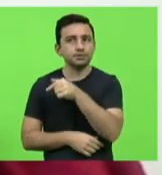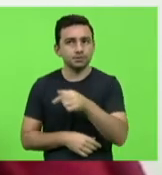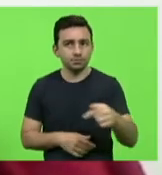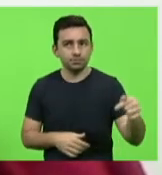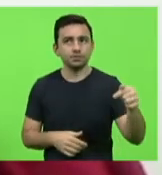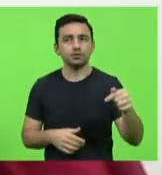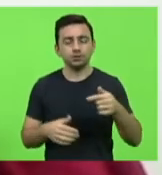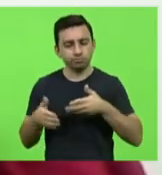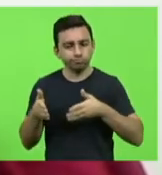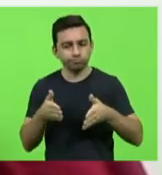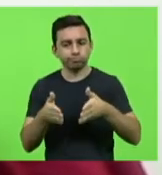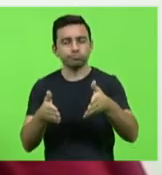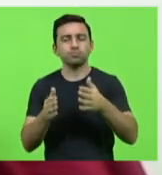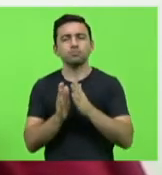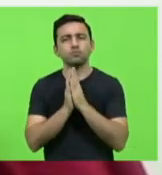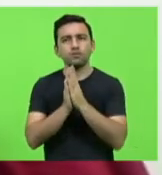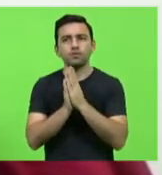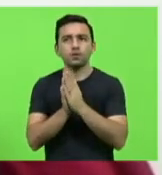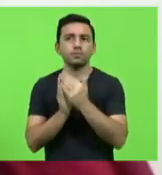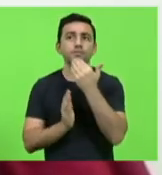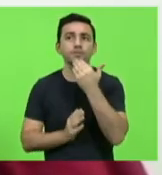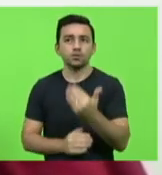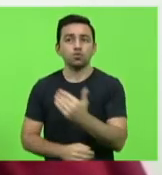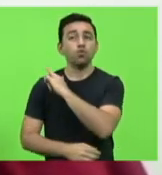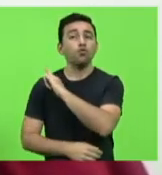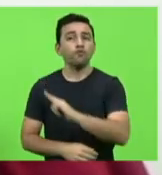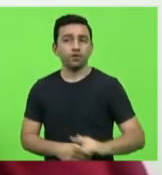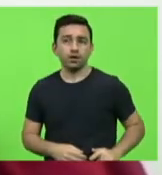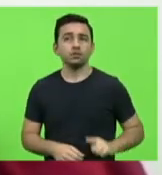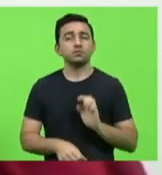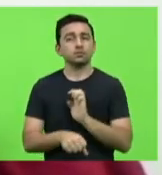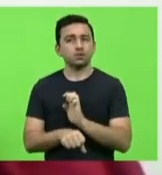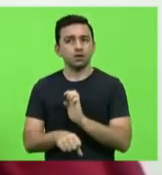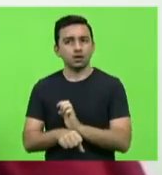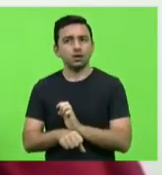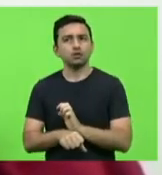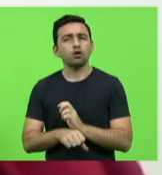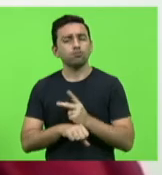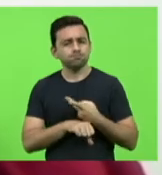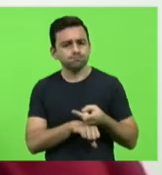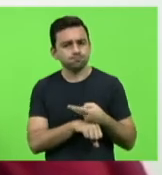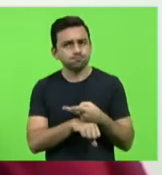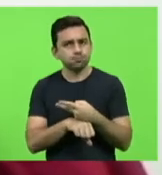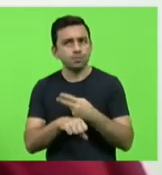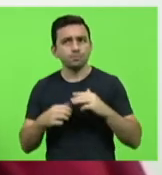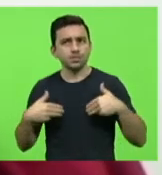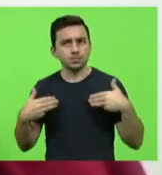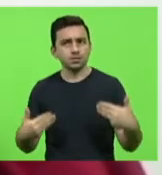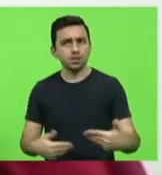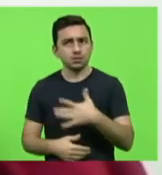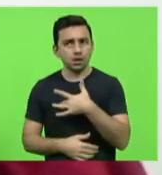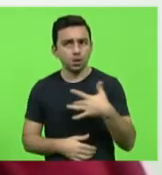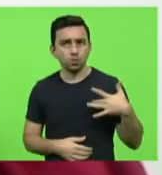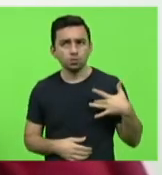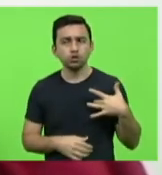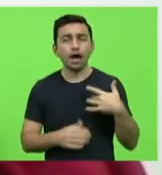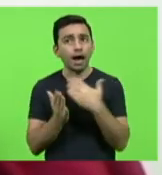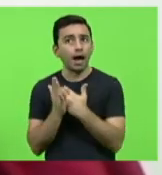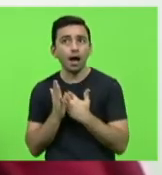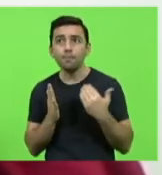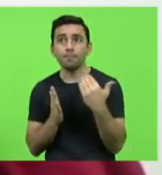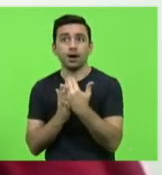para isso eu faço um apelo. Primeiro ao governo do Estado para que busque junto ao Ministério da Saúde mais doses